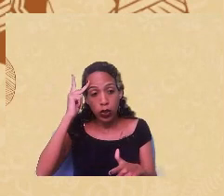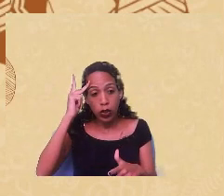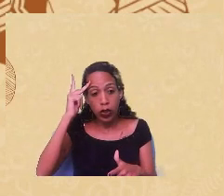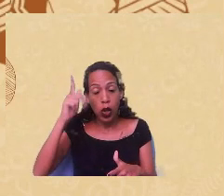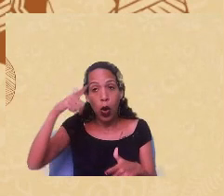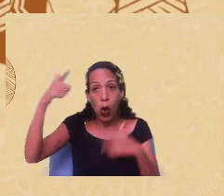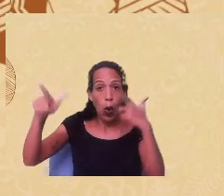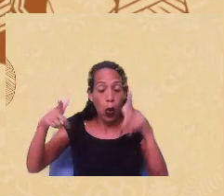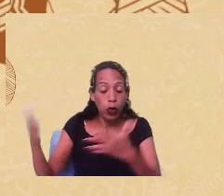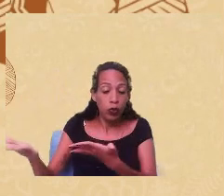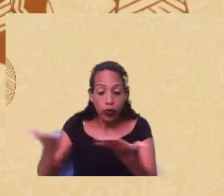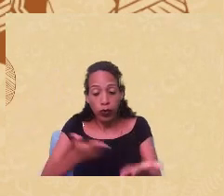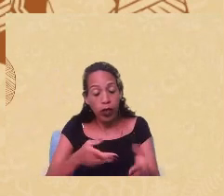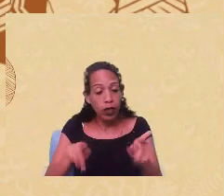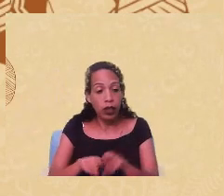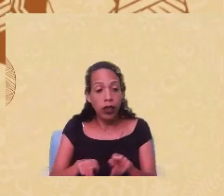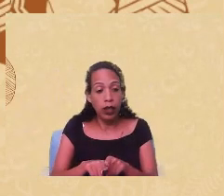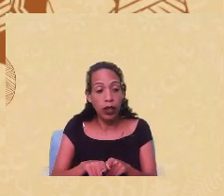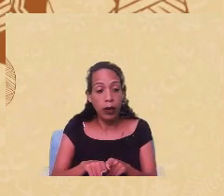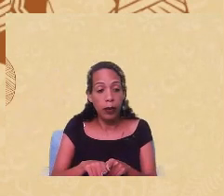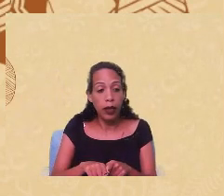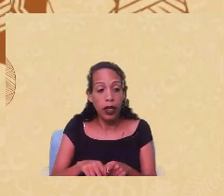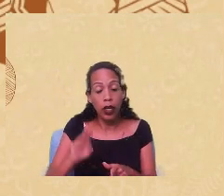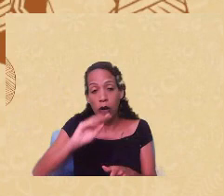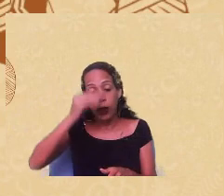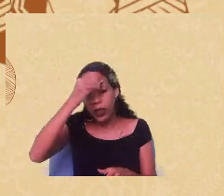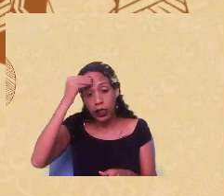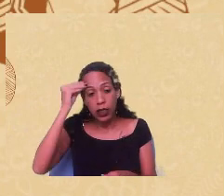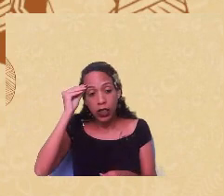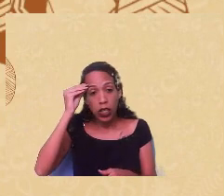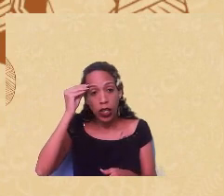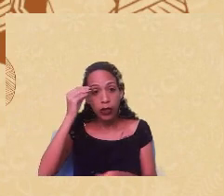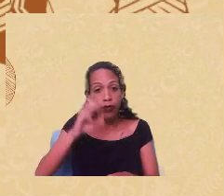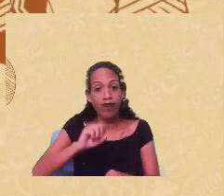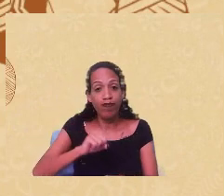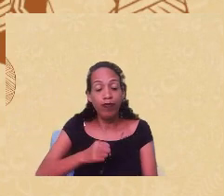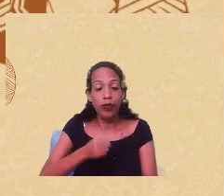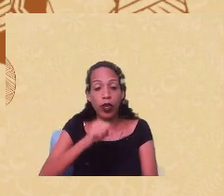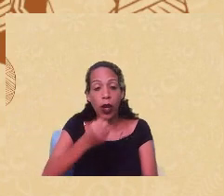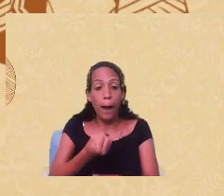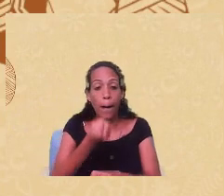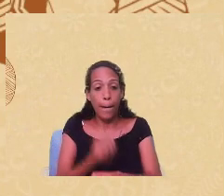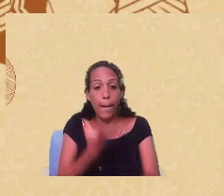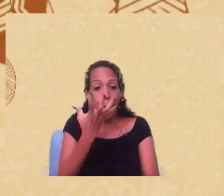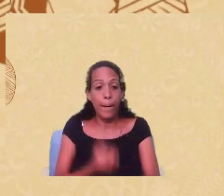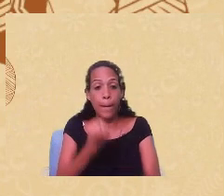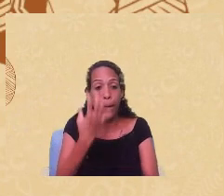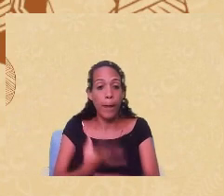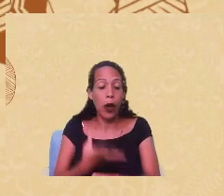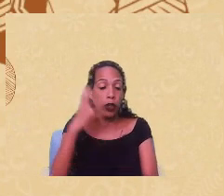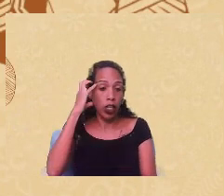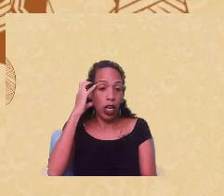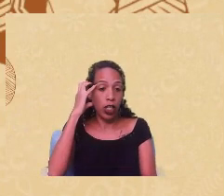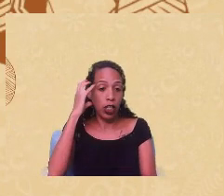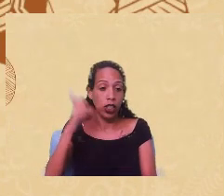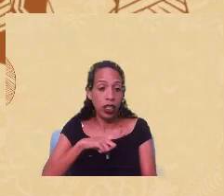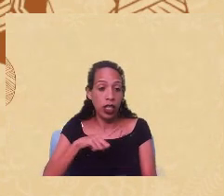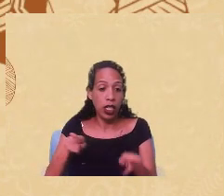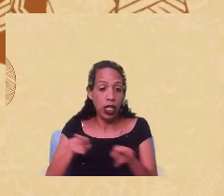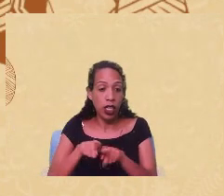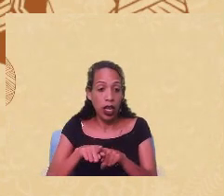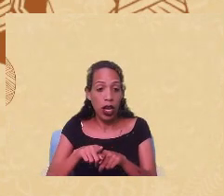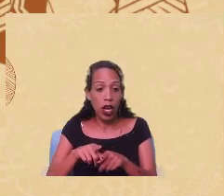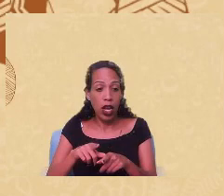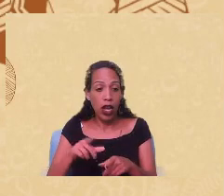convidados, né? E também não se esqueçam do podcast, né? Também tem a participação de alguns dos